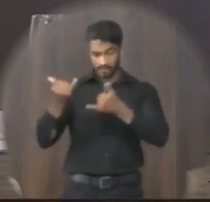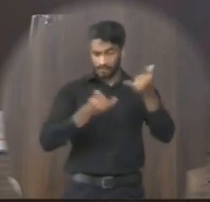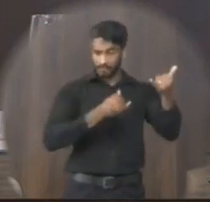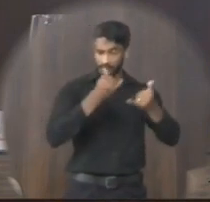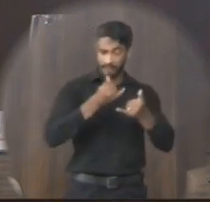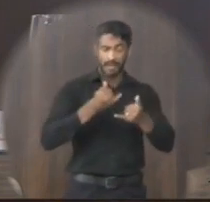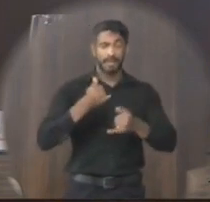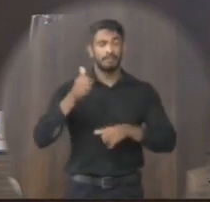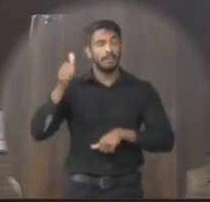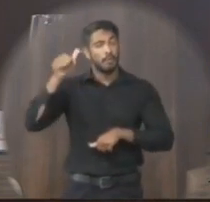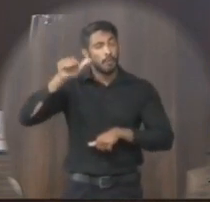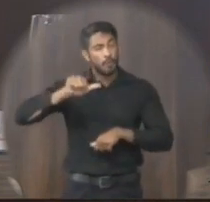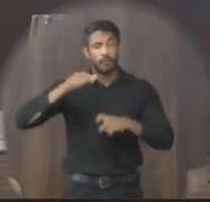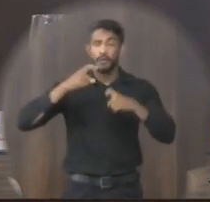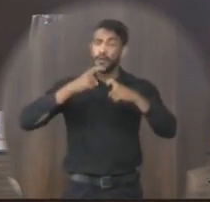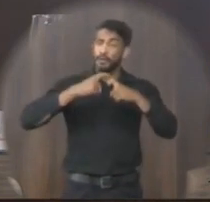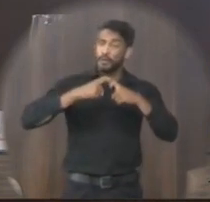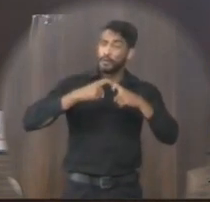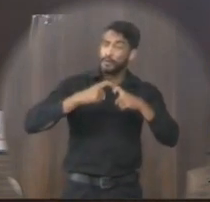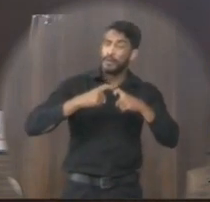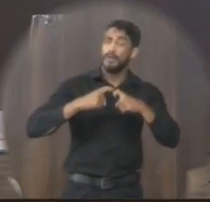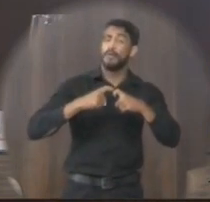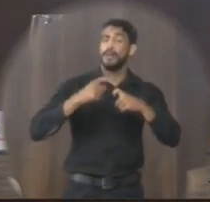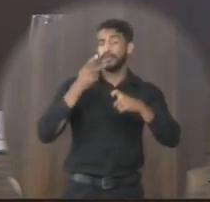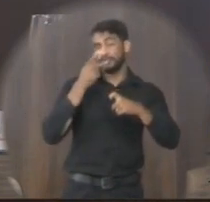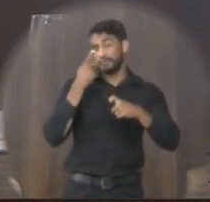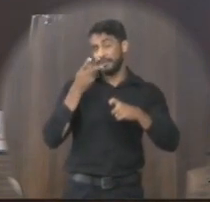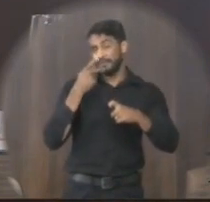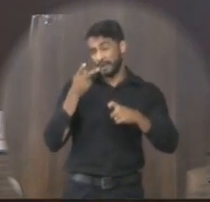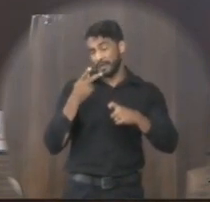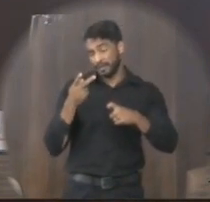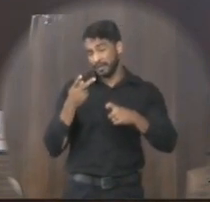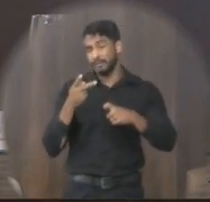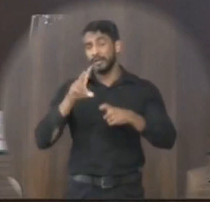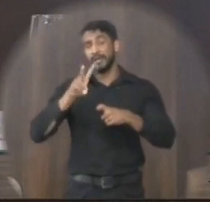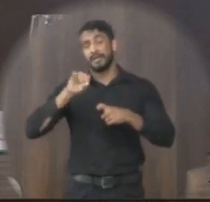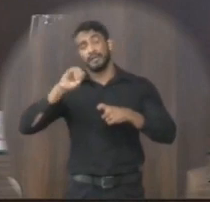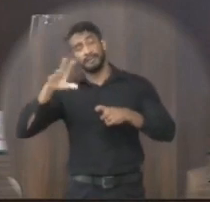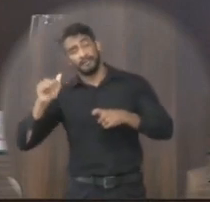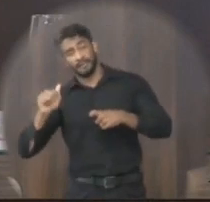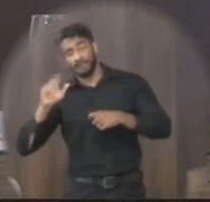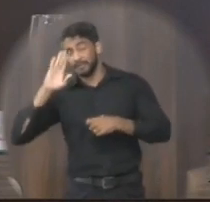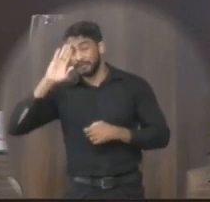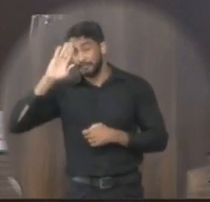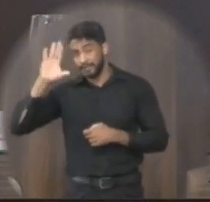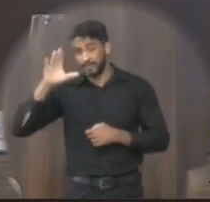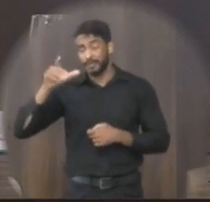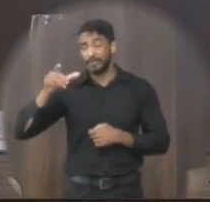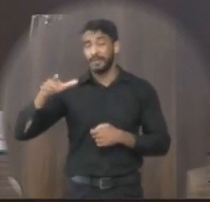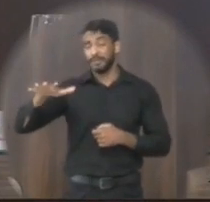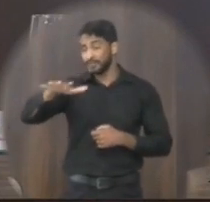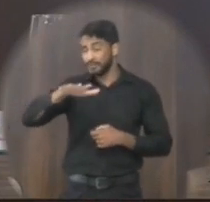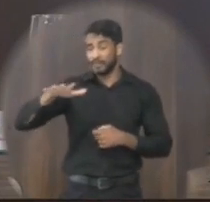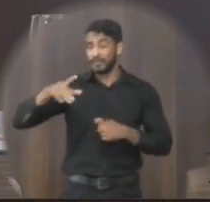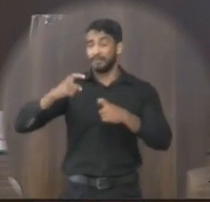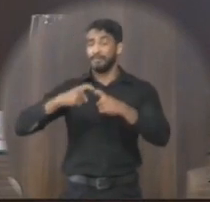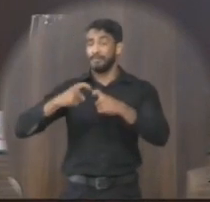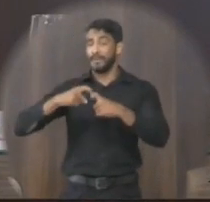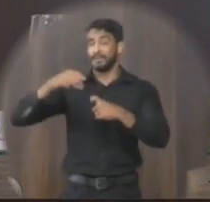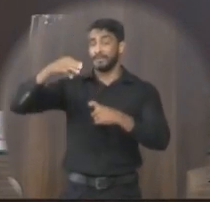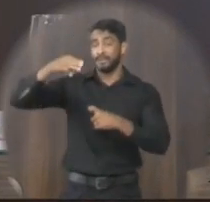do péssimo atendimento médico no centro de especialidade médico viva vida principalmente no setor médico de